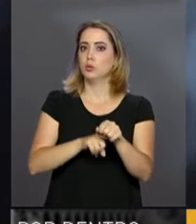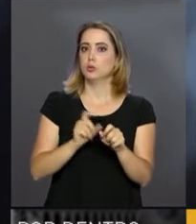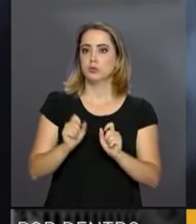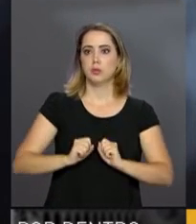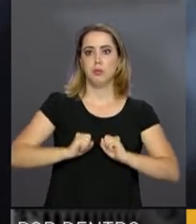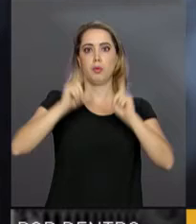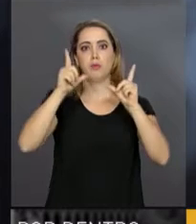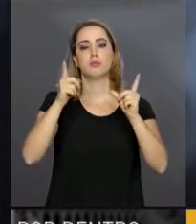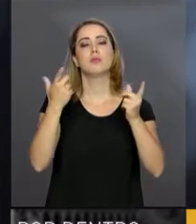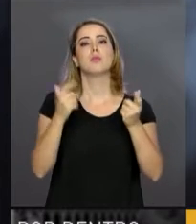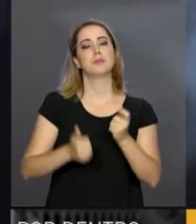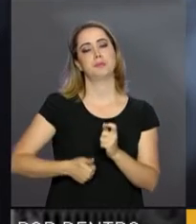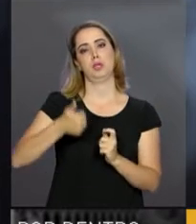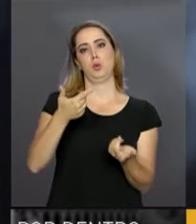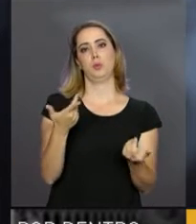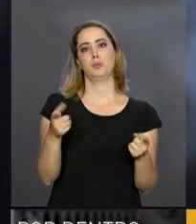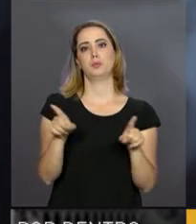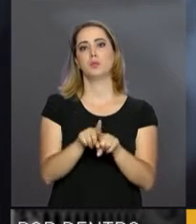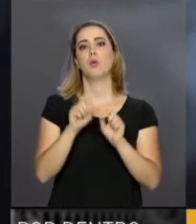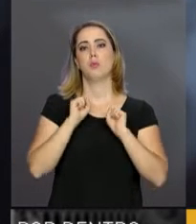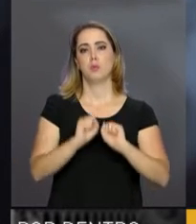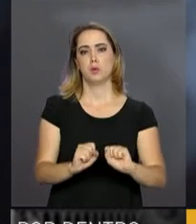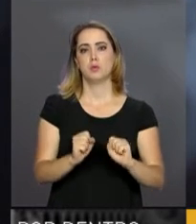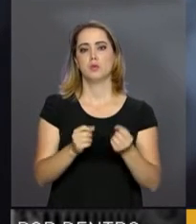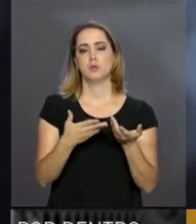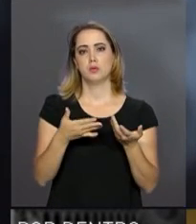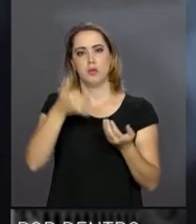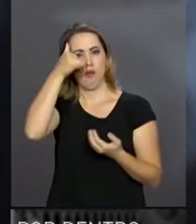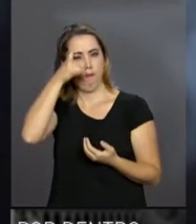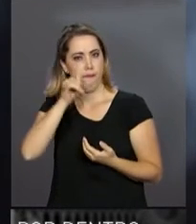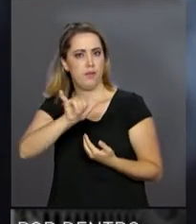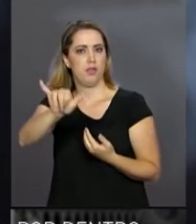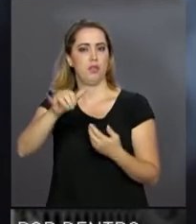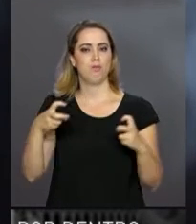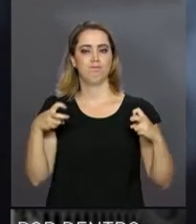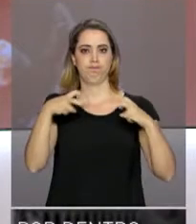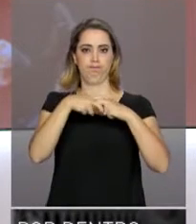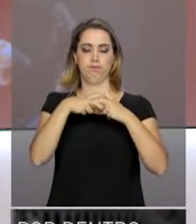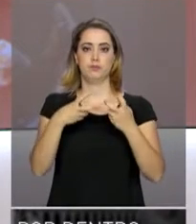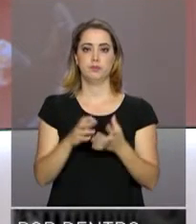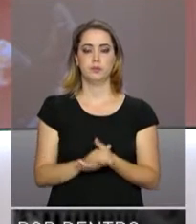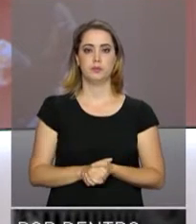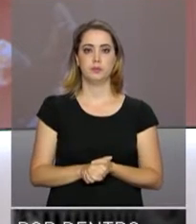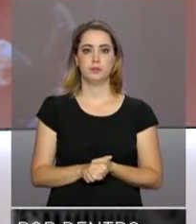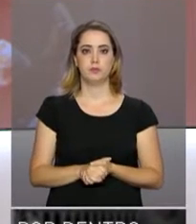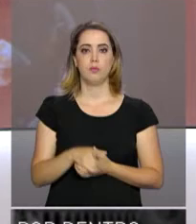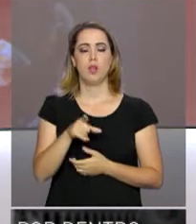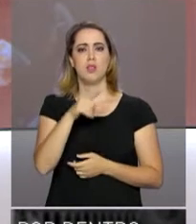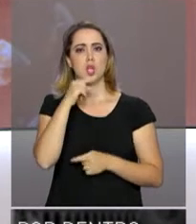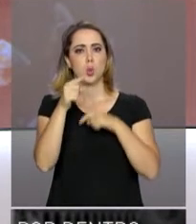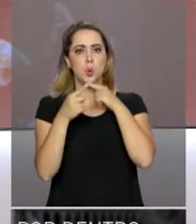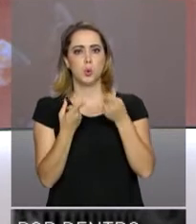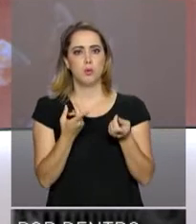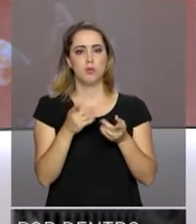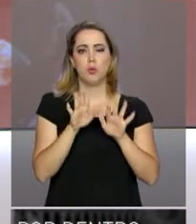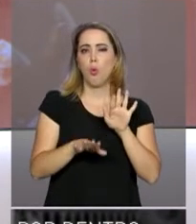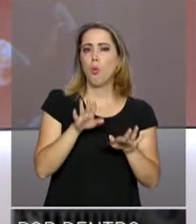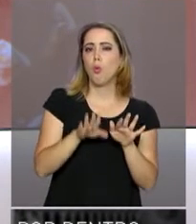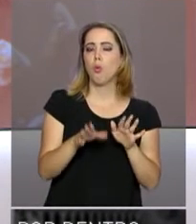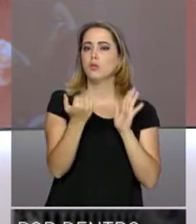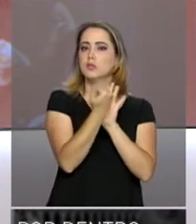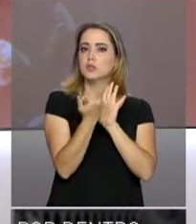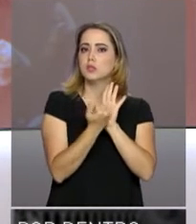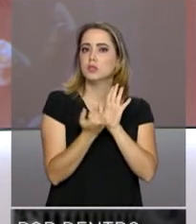usuário é maior, possibilitando assim manobras para se evitar acidentes. Se você tem dúvidas sobre algum